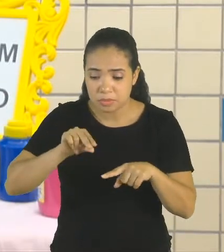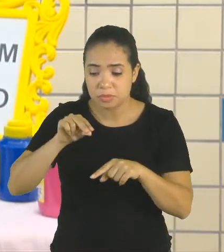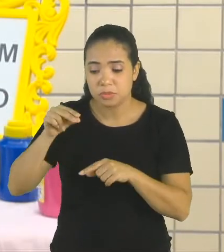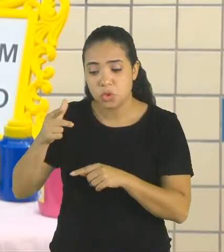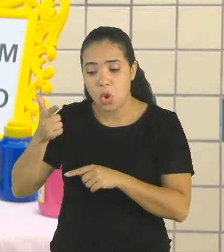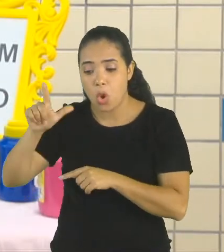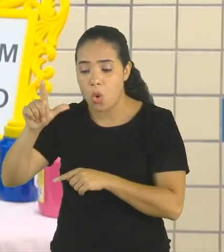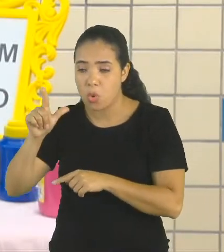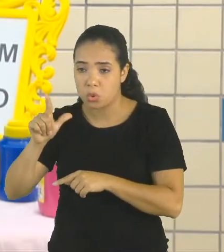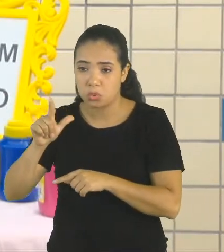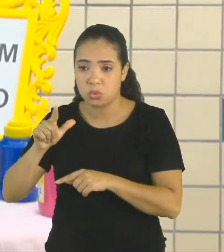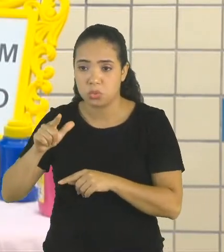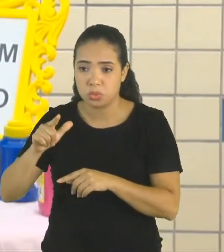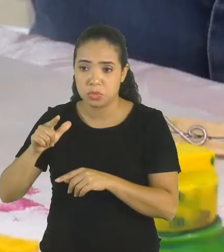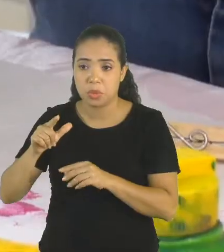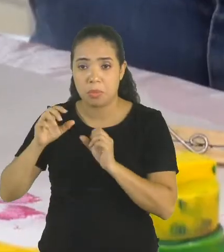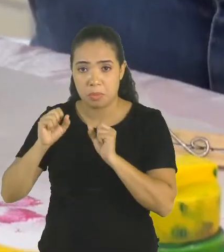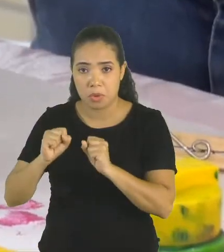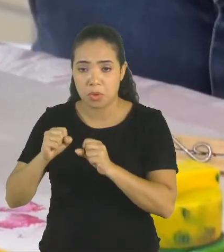um algodão maior.